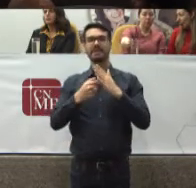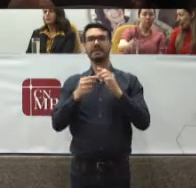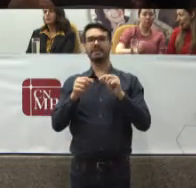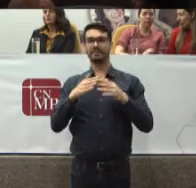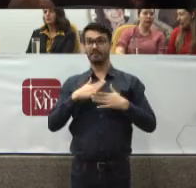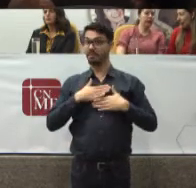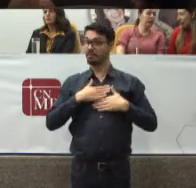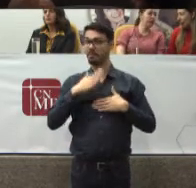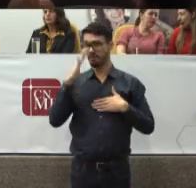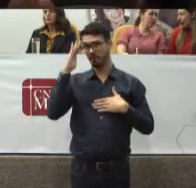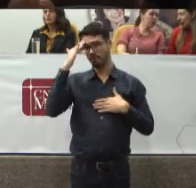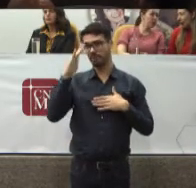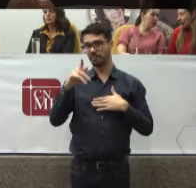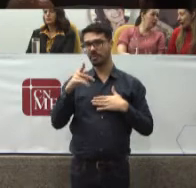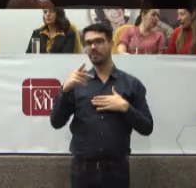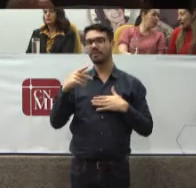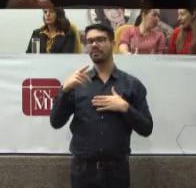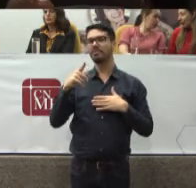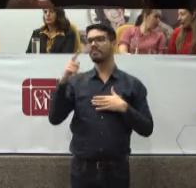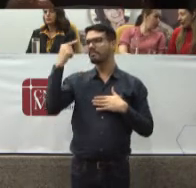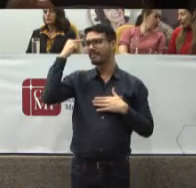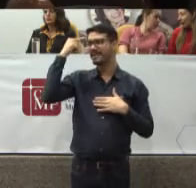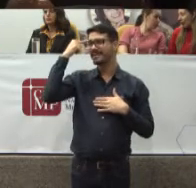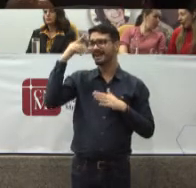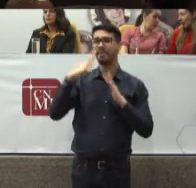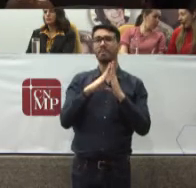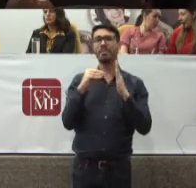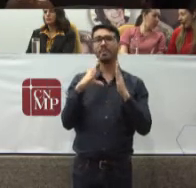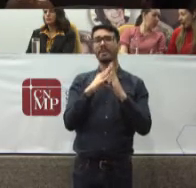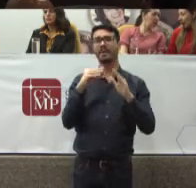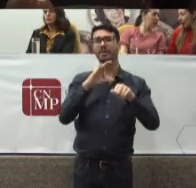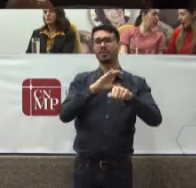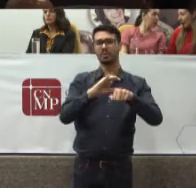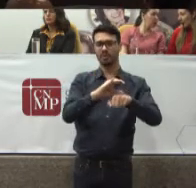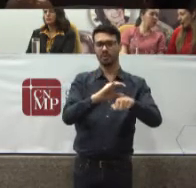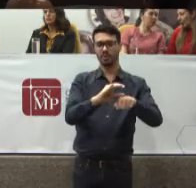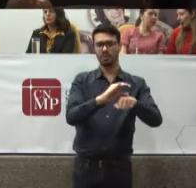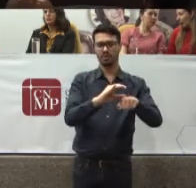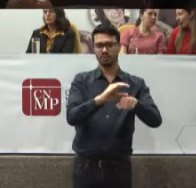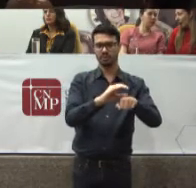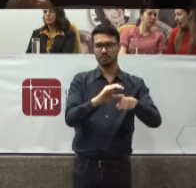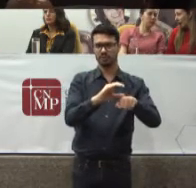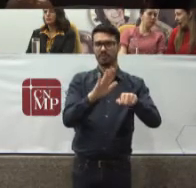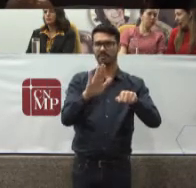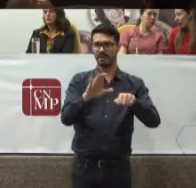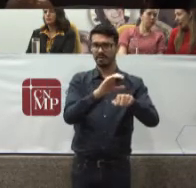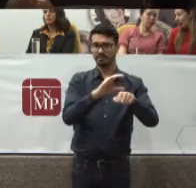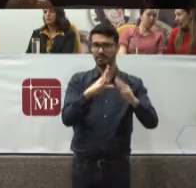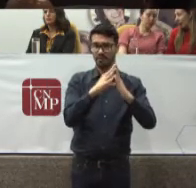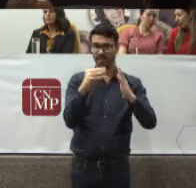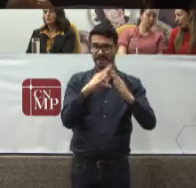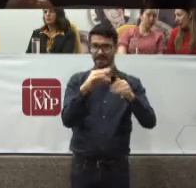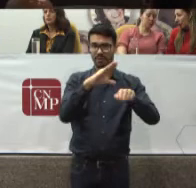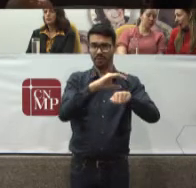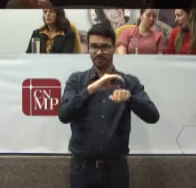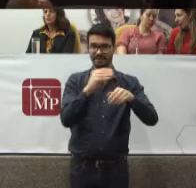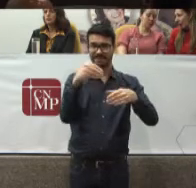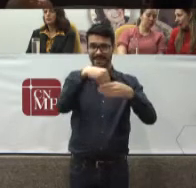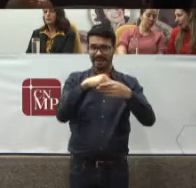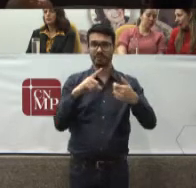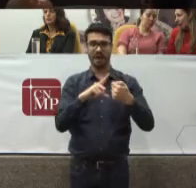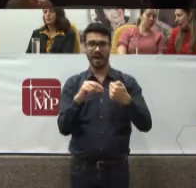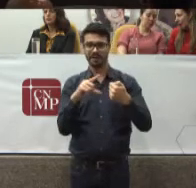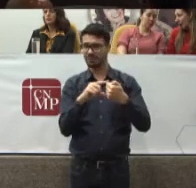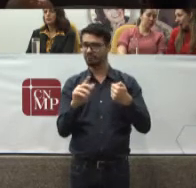Revisitar O modelo Constitucional Não só Nos nossos Artigos Que dizem